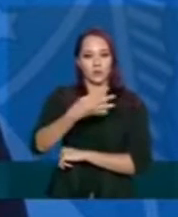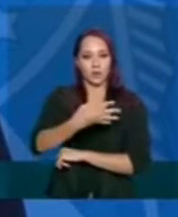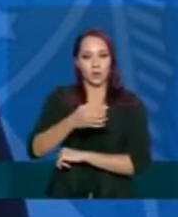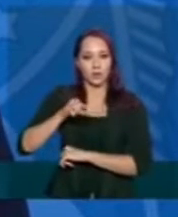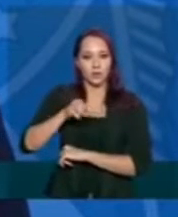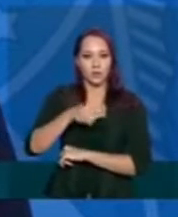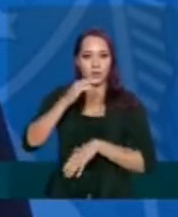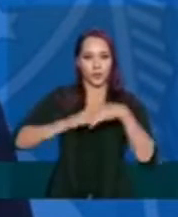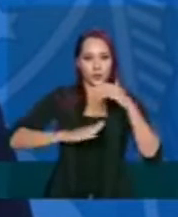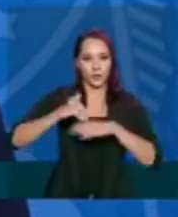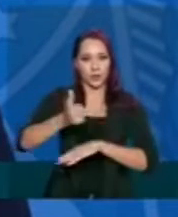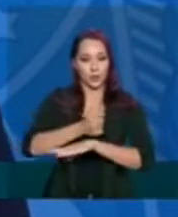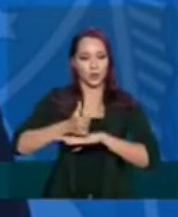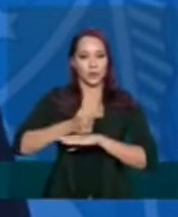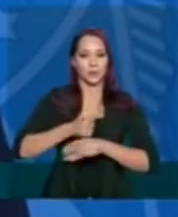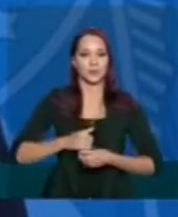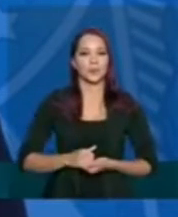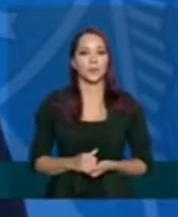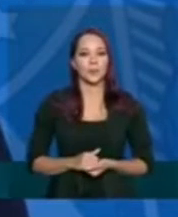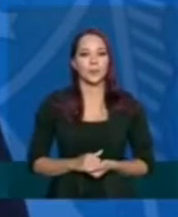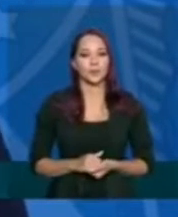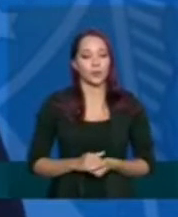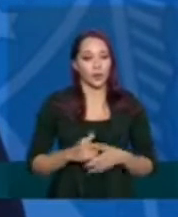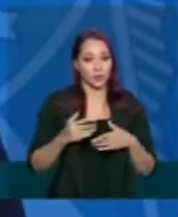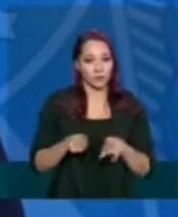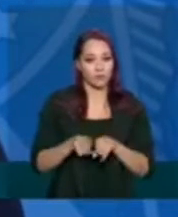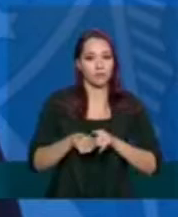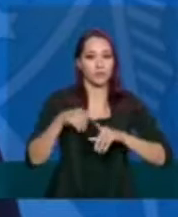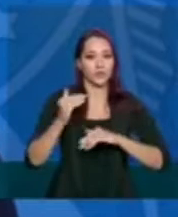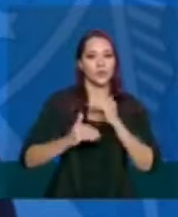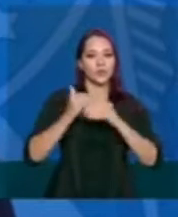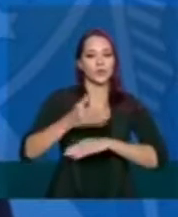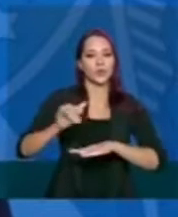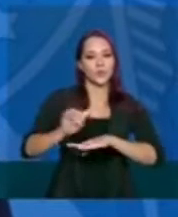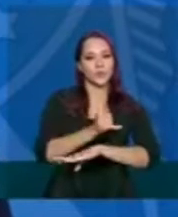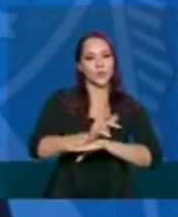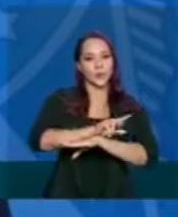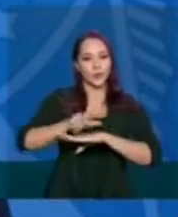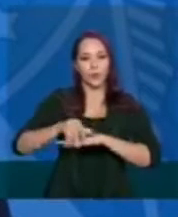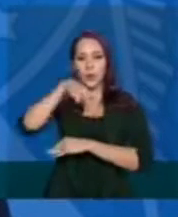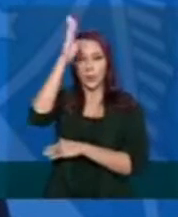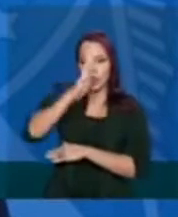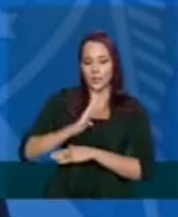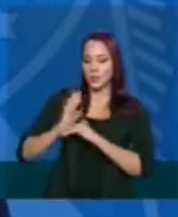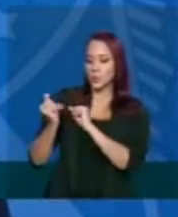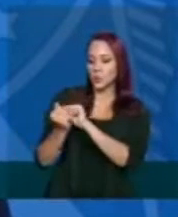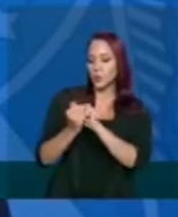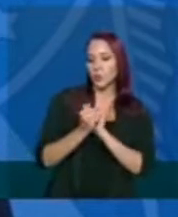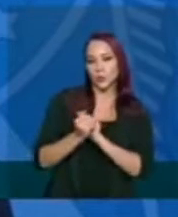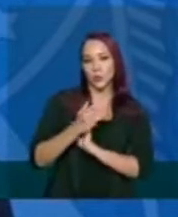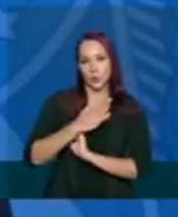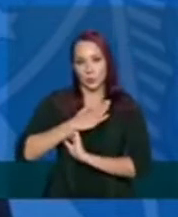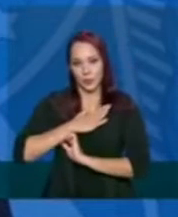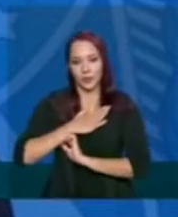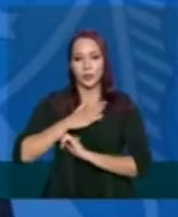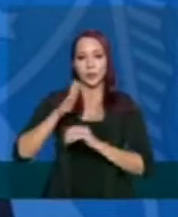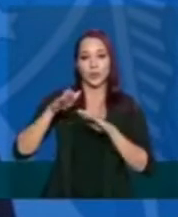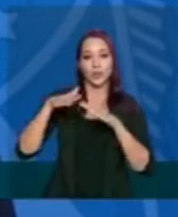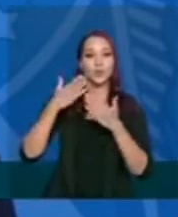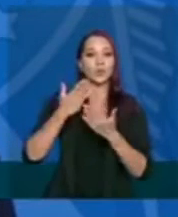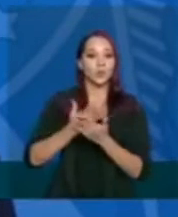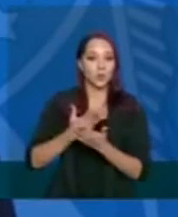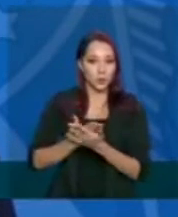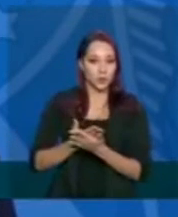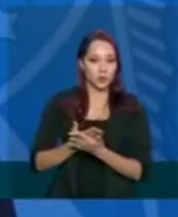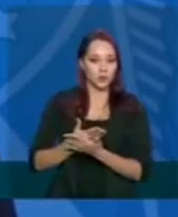profissionais, 105. Nós desenvolvemos ainda a ação estratégica O Brasil Conta Comigo, estudantes, dos